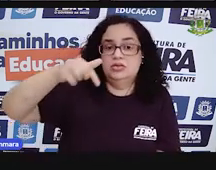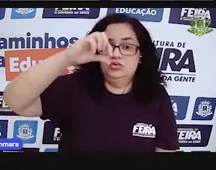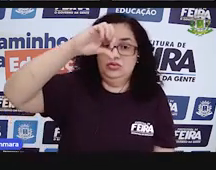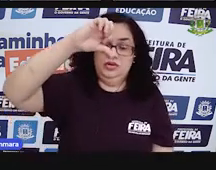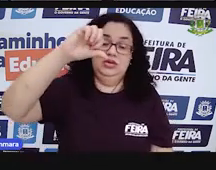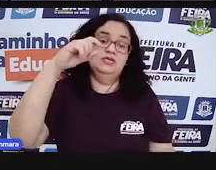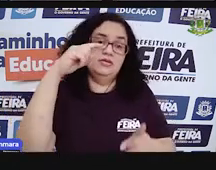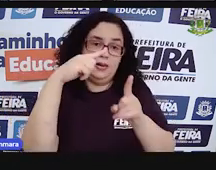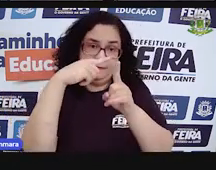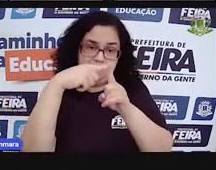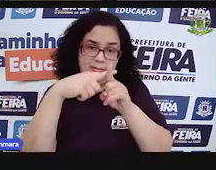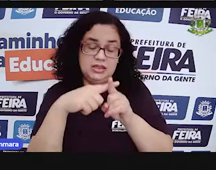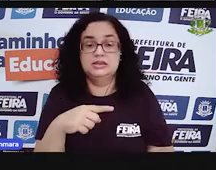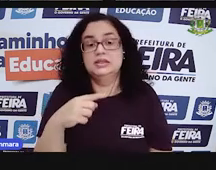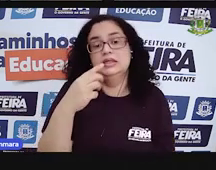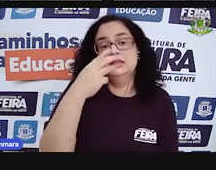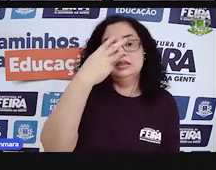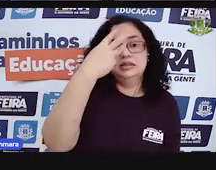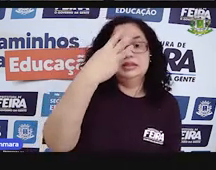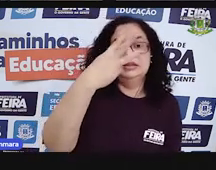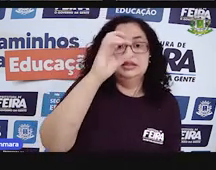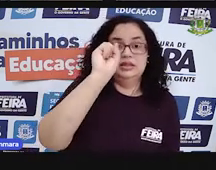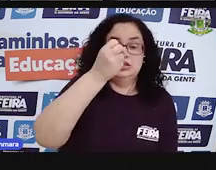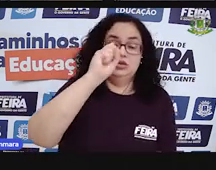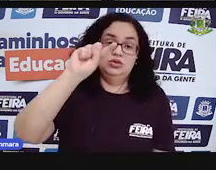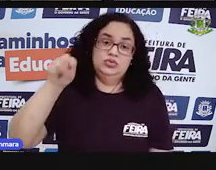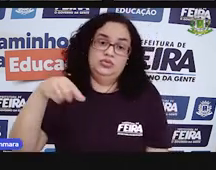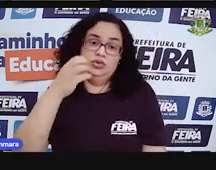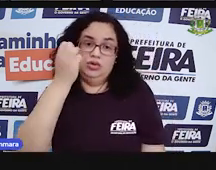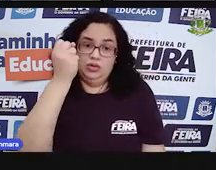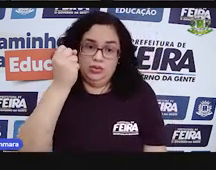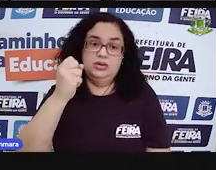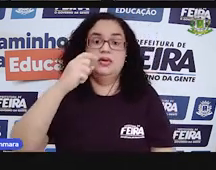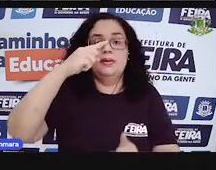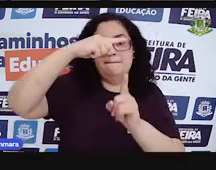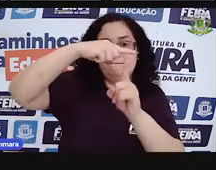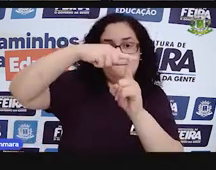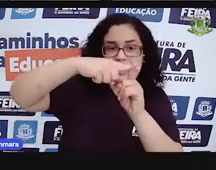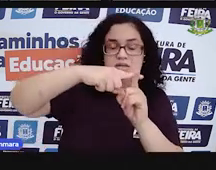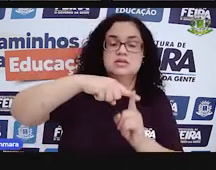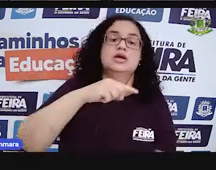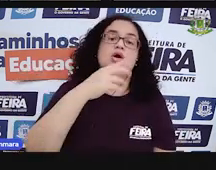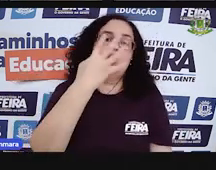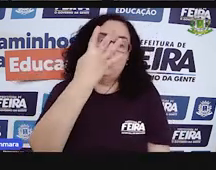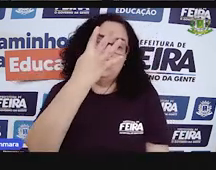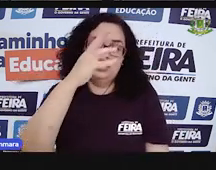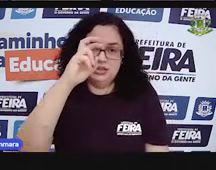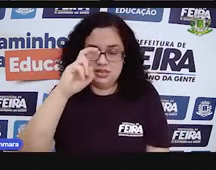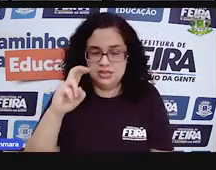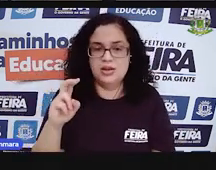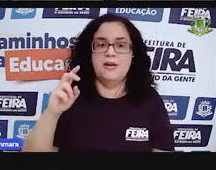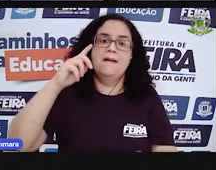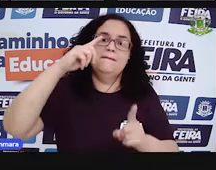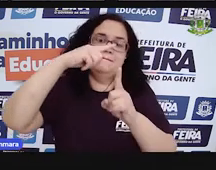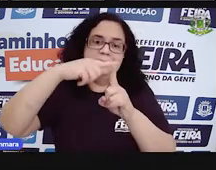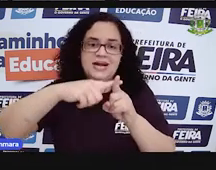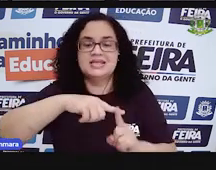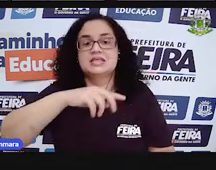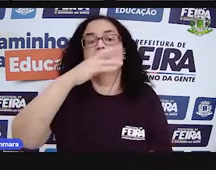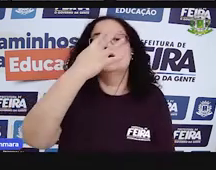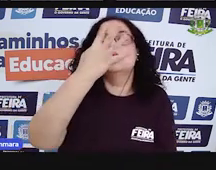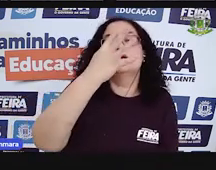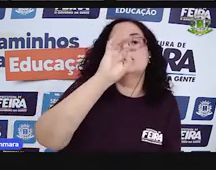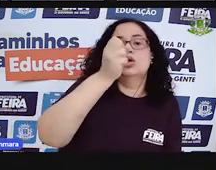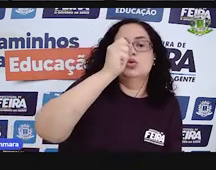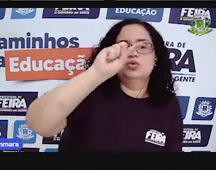mais 38,8. Tecla mais 45. Tecla mais 48,3.